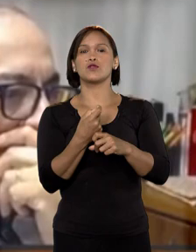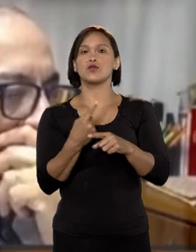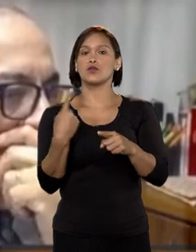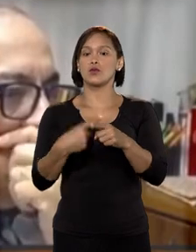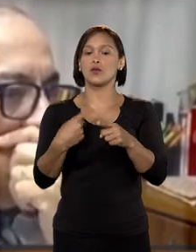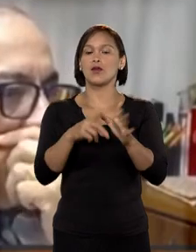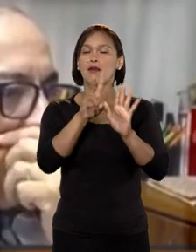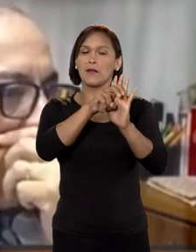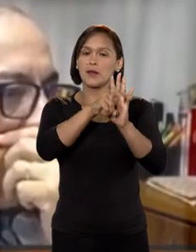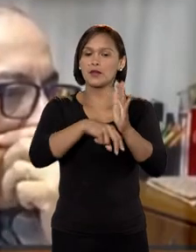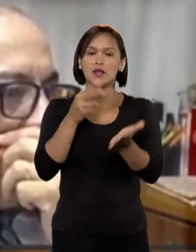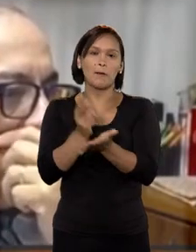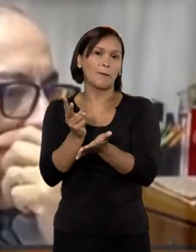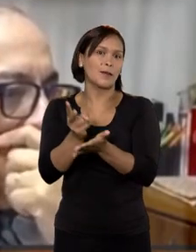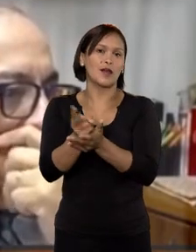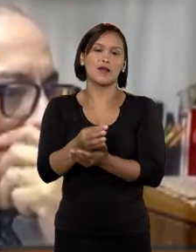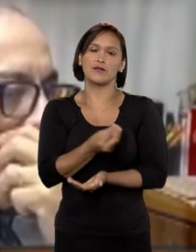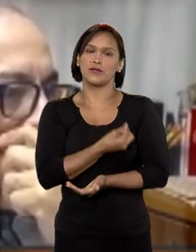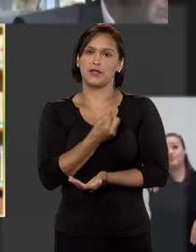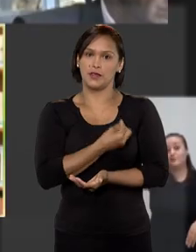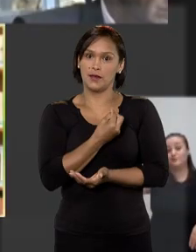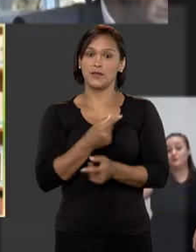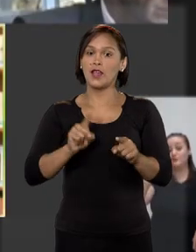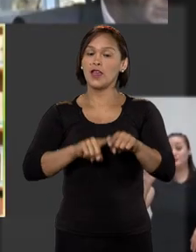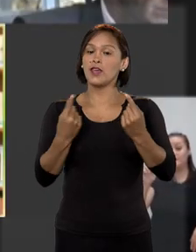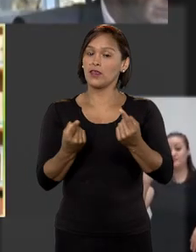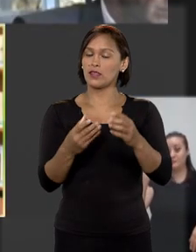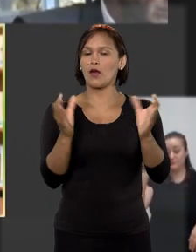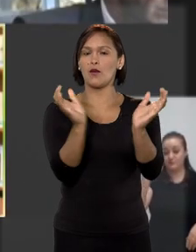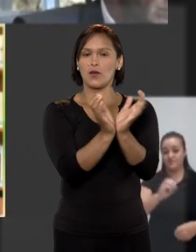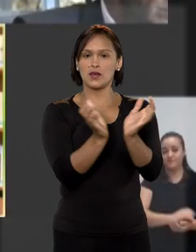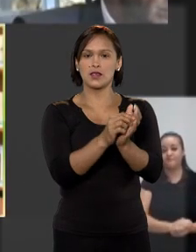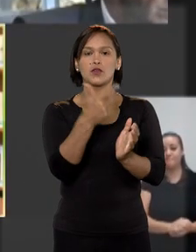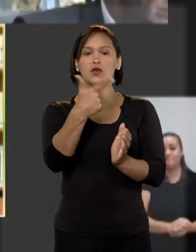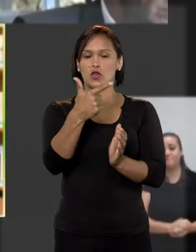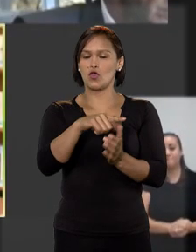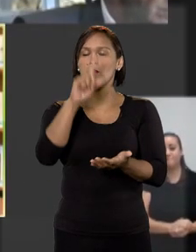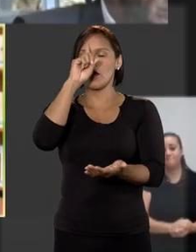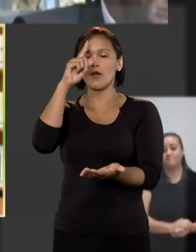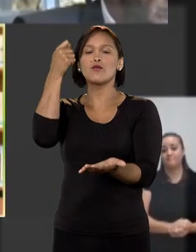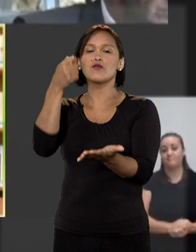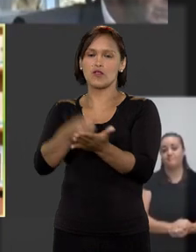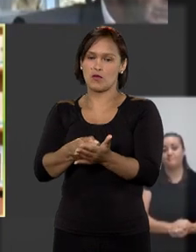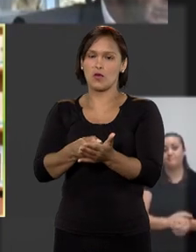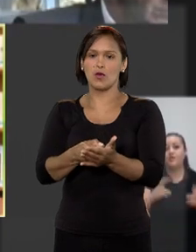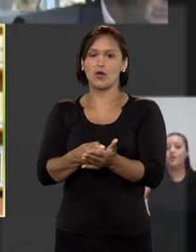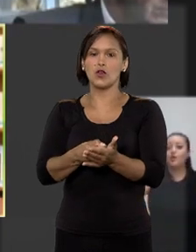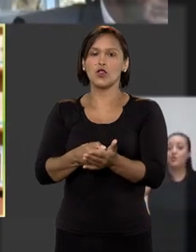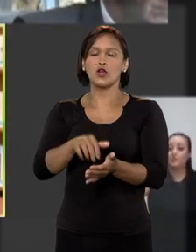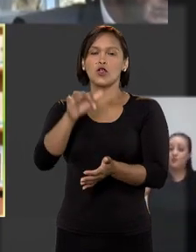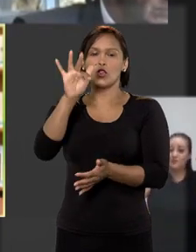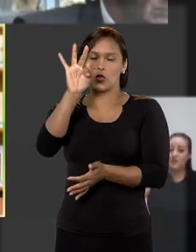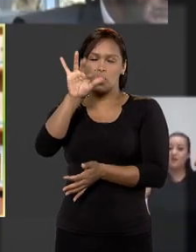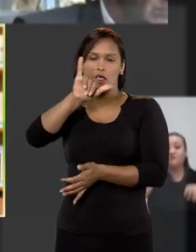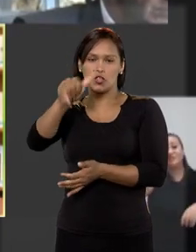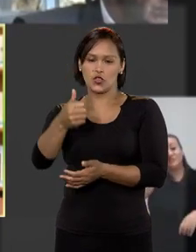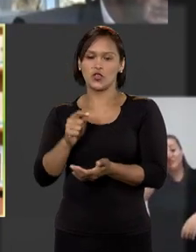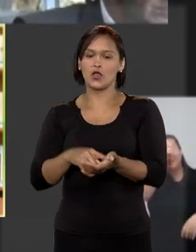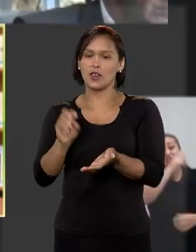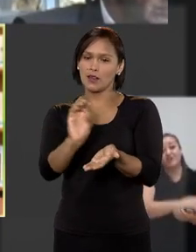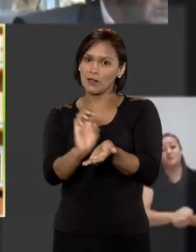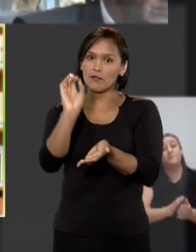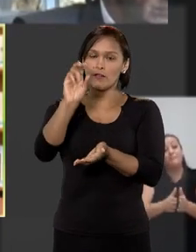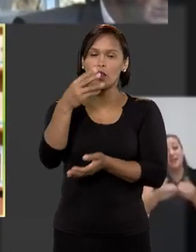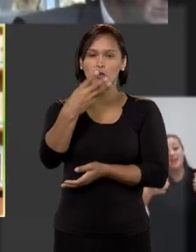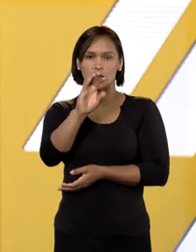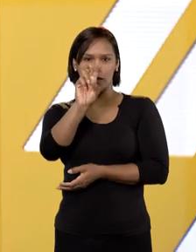extenso do que a paraplegia permanente. Desta forma, a segunda turma confirmou decisão do TJ, que elevou o valor da